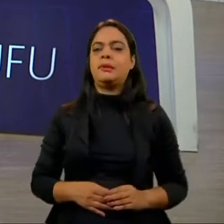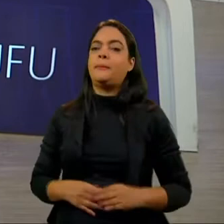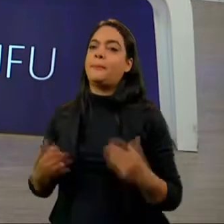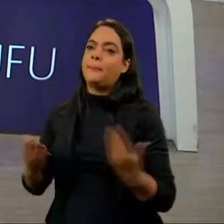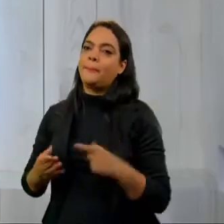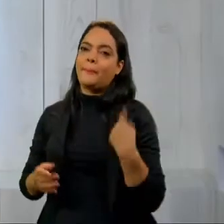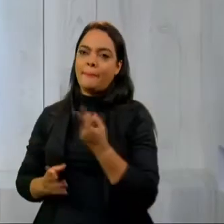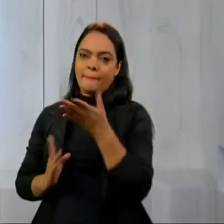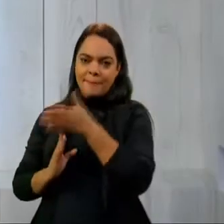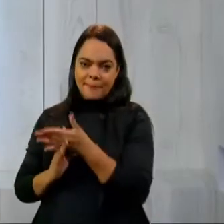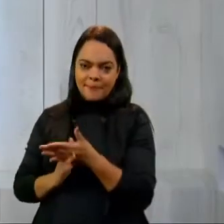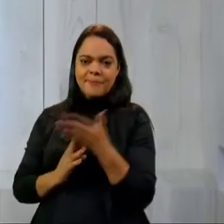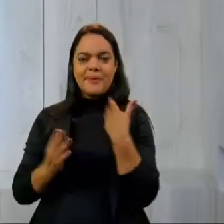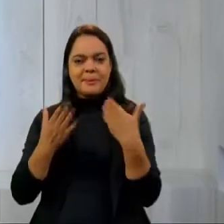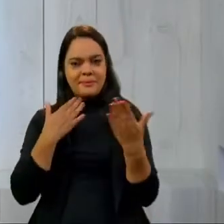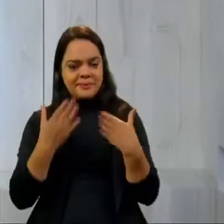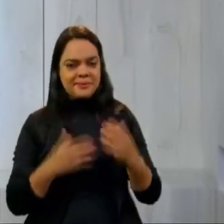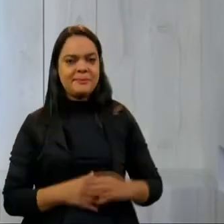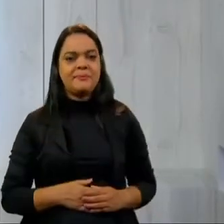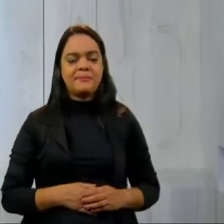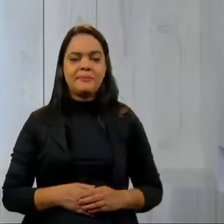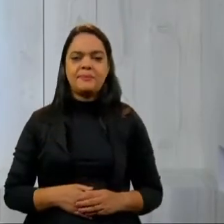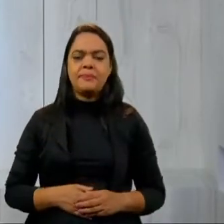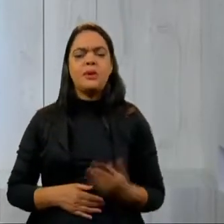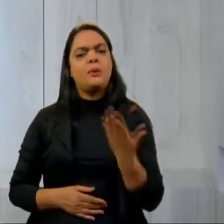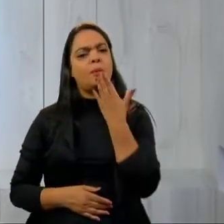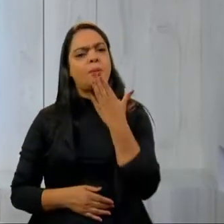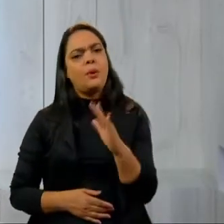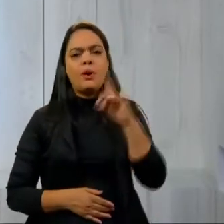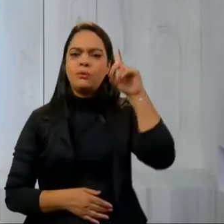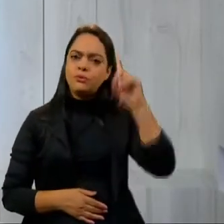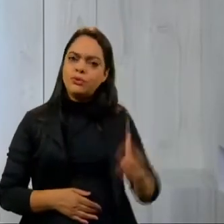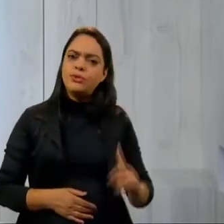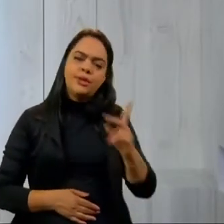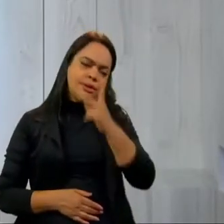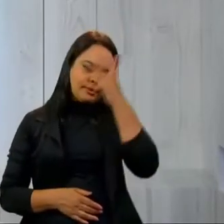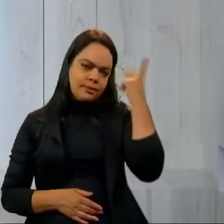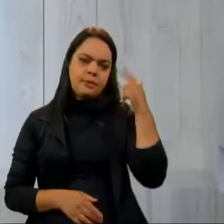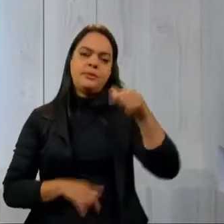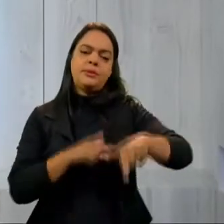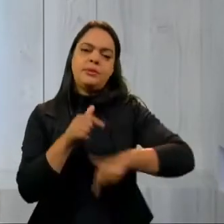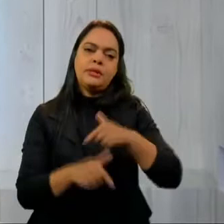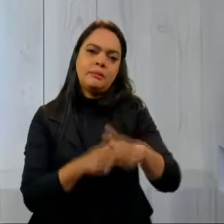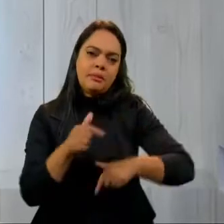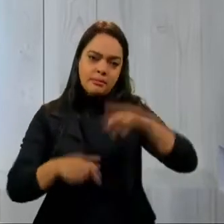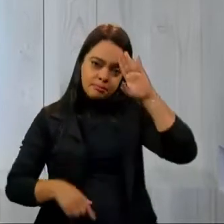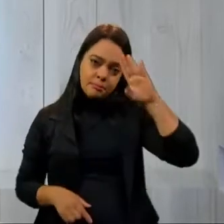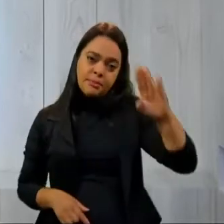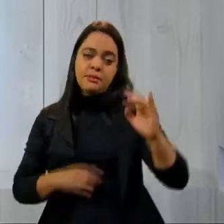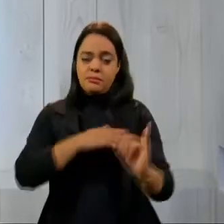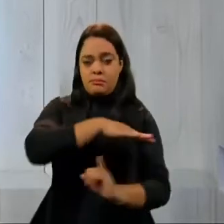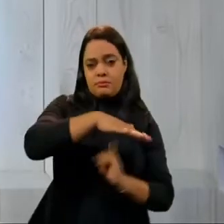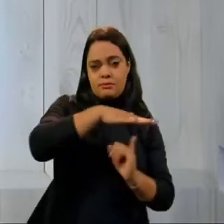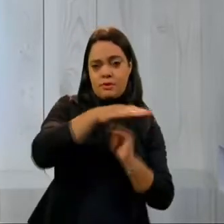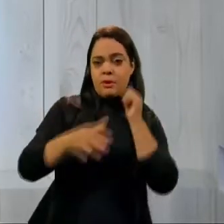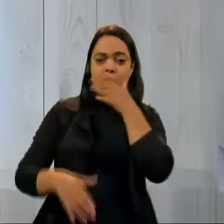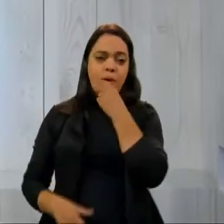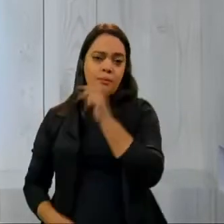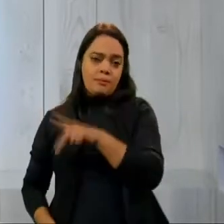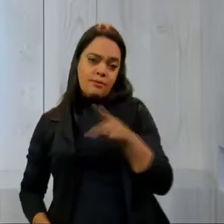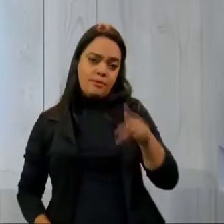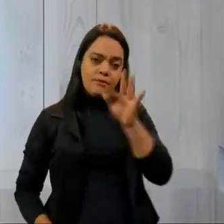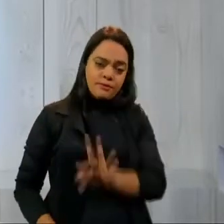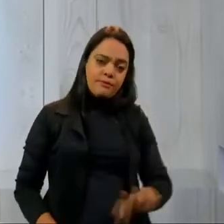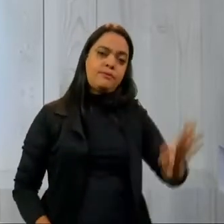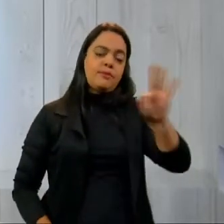agora a gente dá uma pausa no nosso bate-papo. Quais são os direitos desses trabalhadores, sobretudo os informais? O professor da Faculdade de